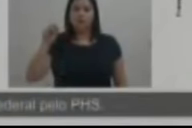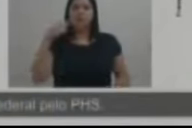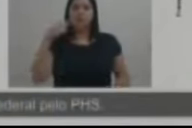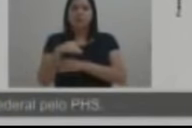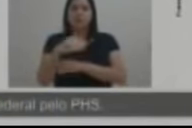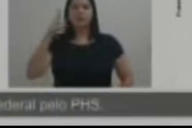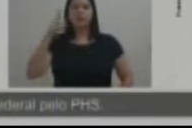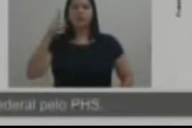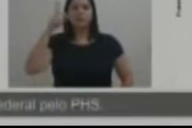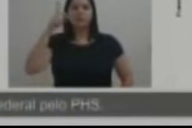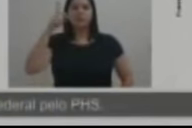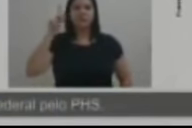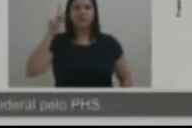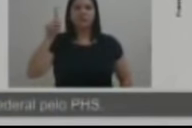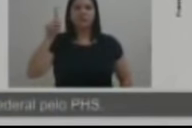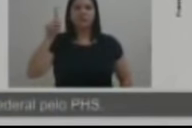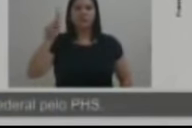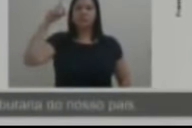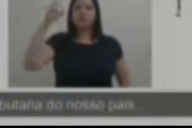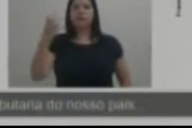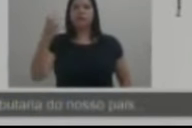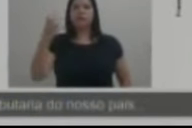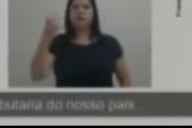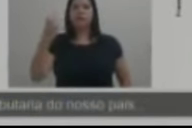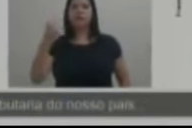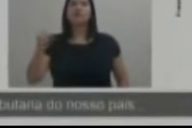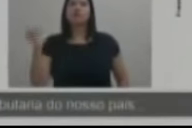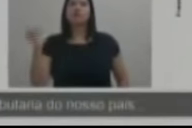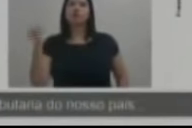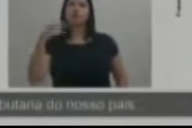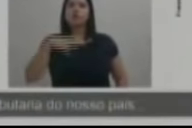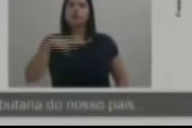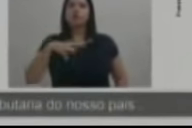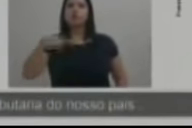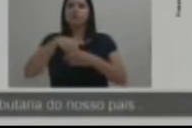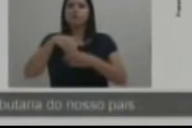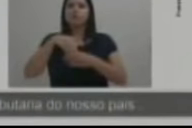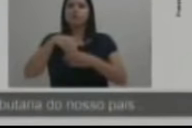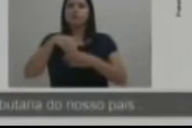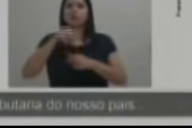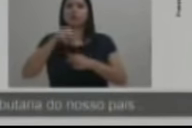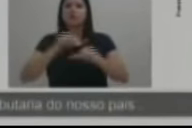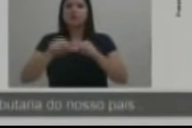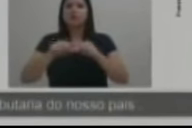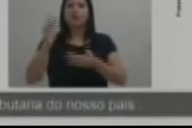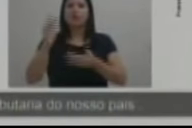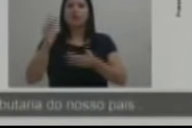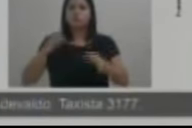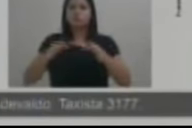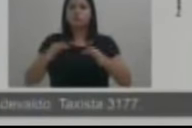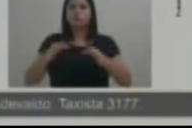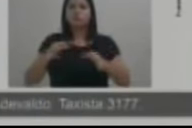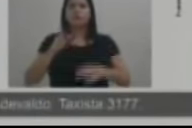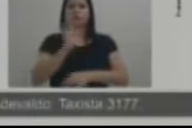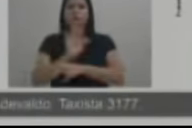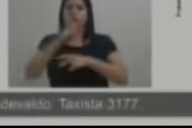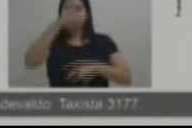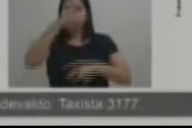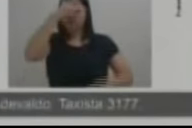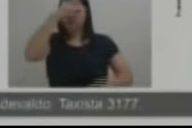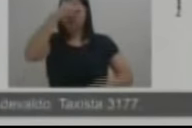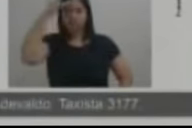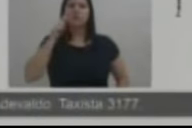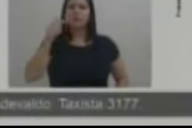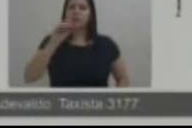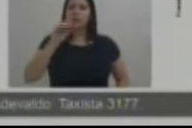candidato a deputado federal pelo PHS. Estou buscando a renovação da política e a reforma tributária do nosso país. Não se esqueça, dia 7 de